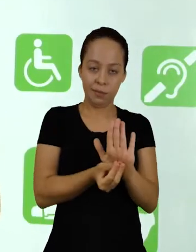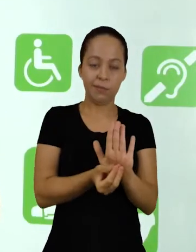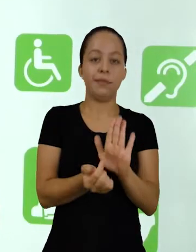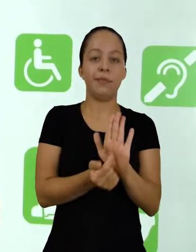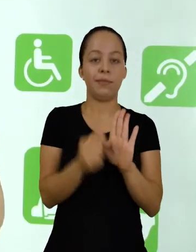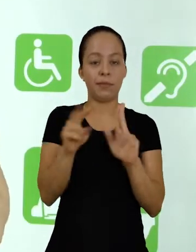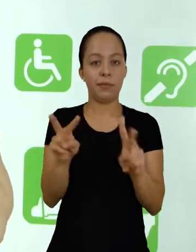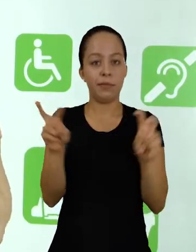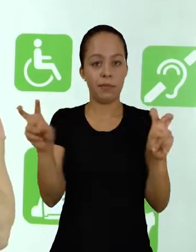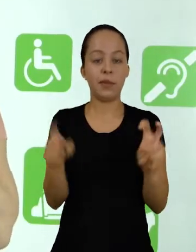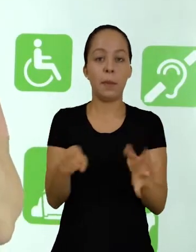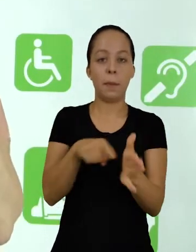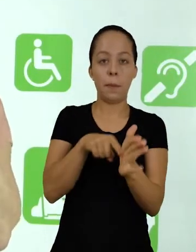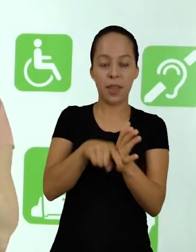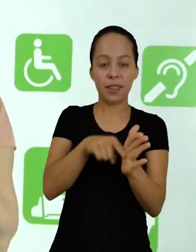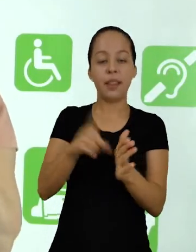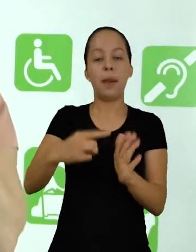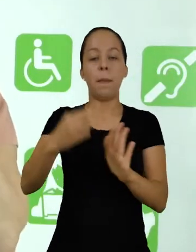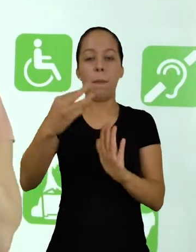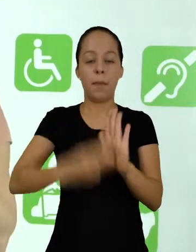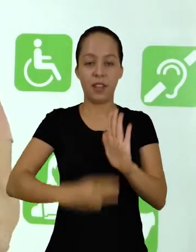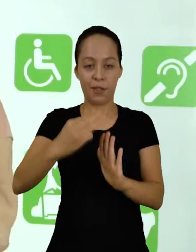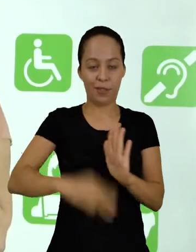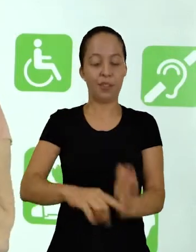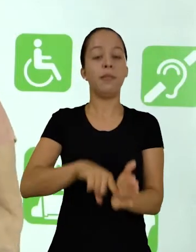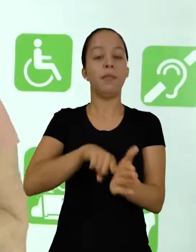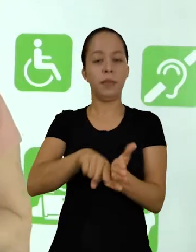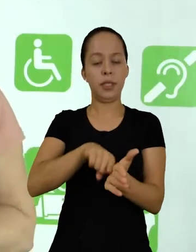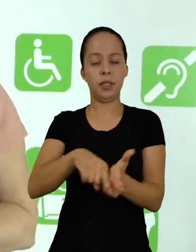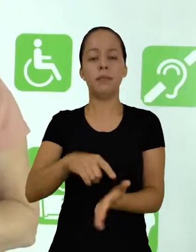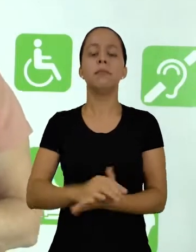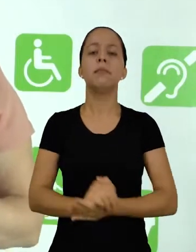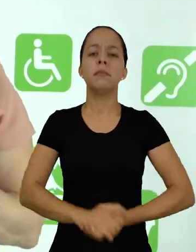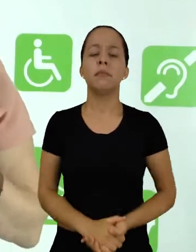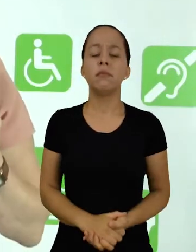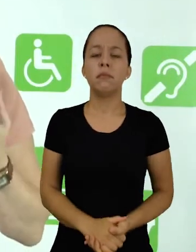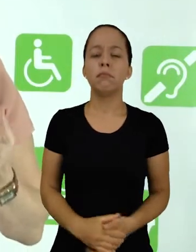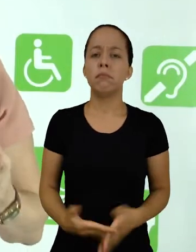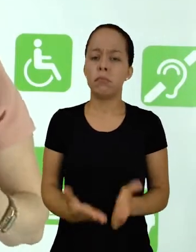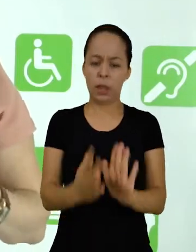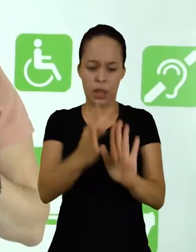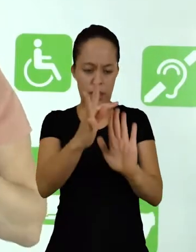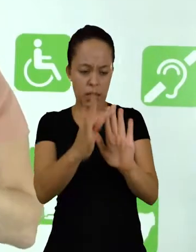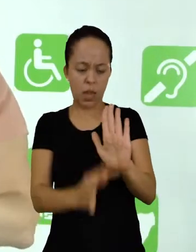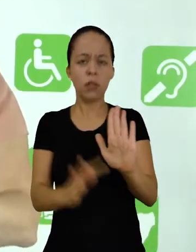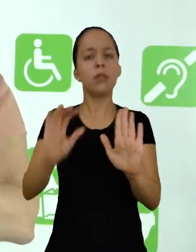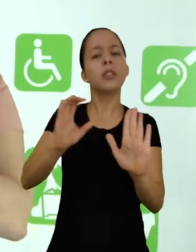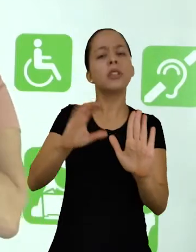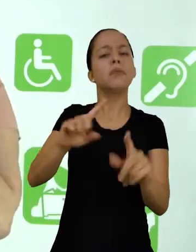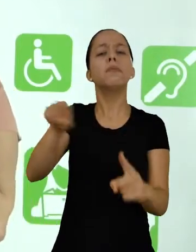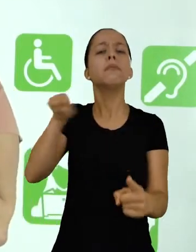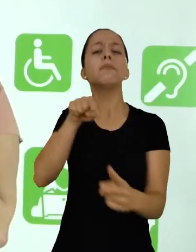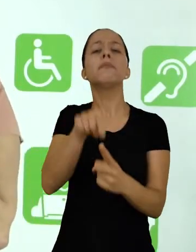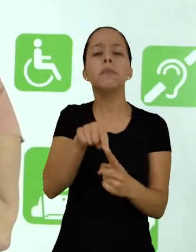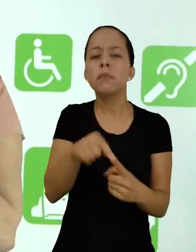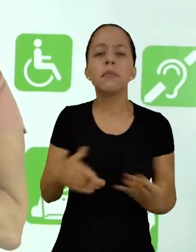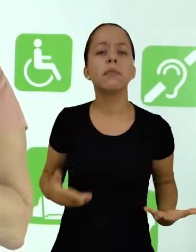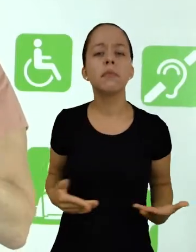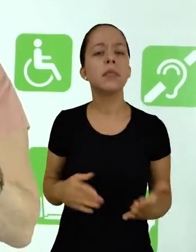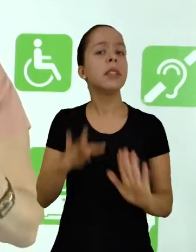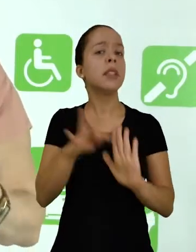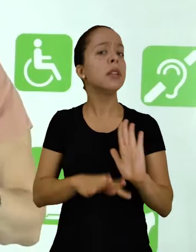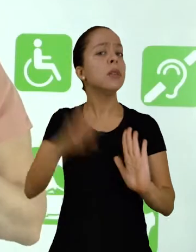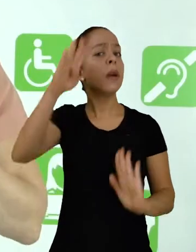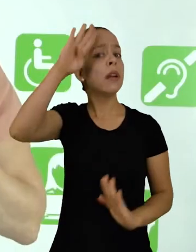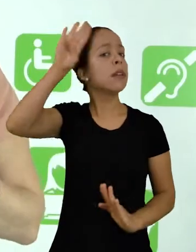conteúdos relacionados à metodologia de pesquisa. Qual a finalidade do texto científico,